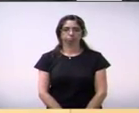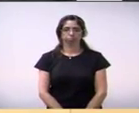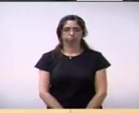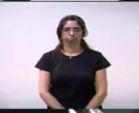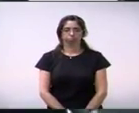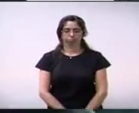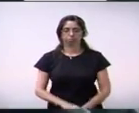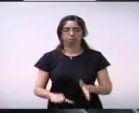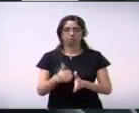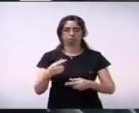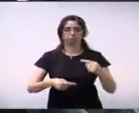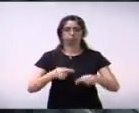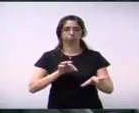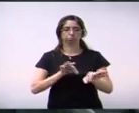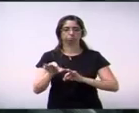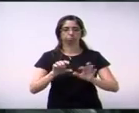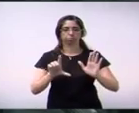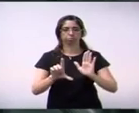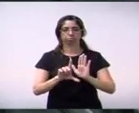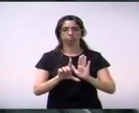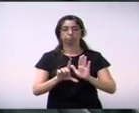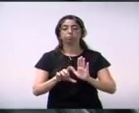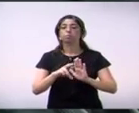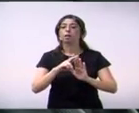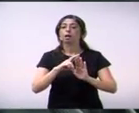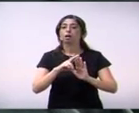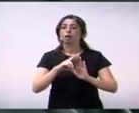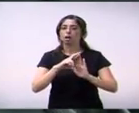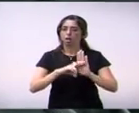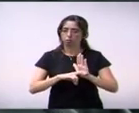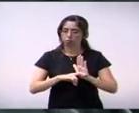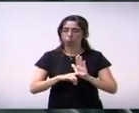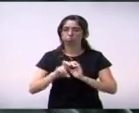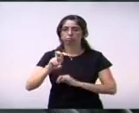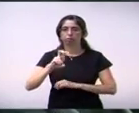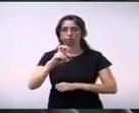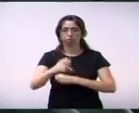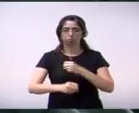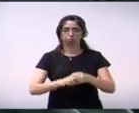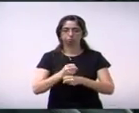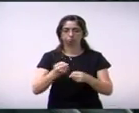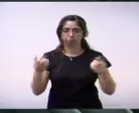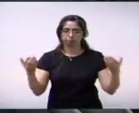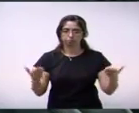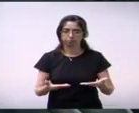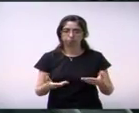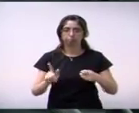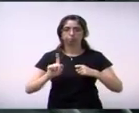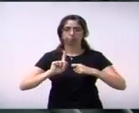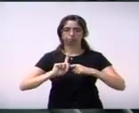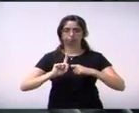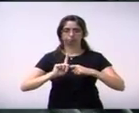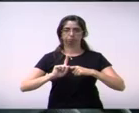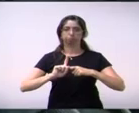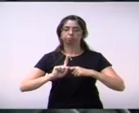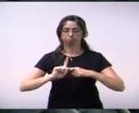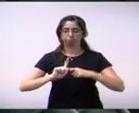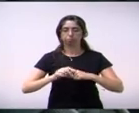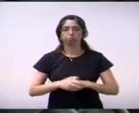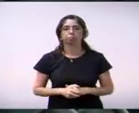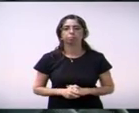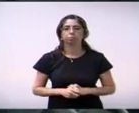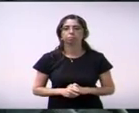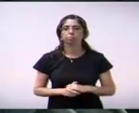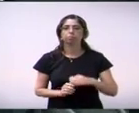Primeira discussão do projeto de resolução 5, barra 16 do vereador Gustavo Yatecola, que cria